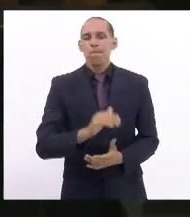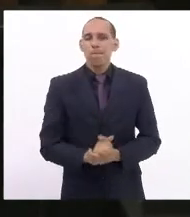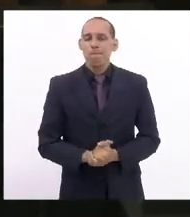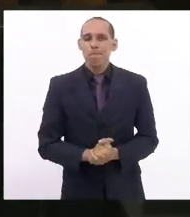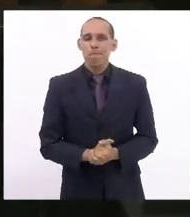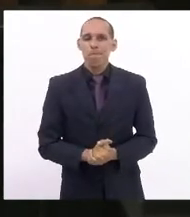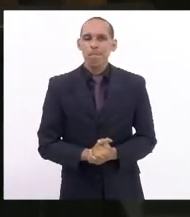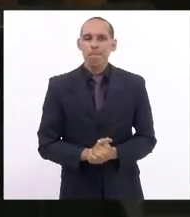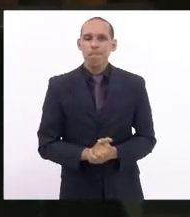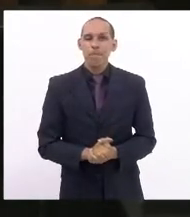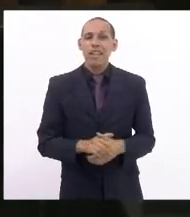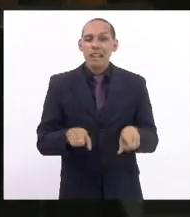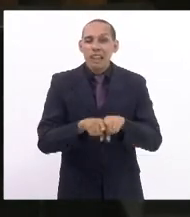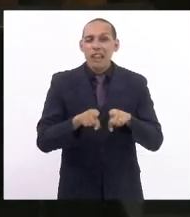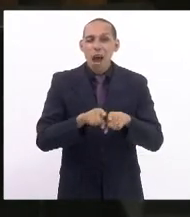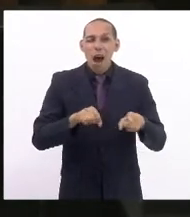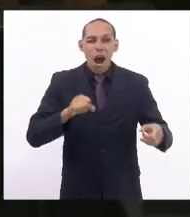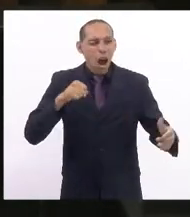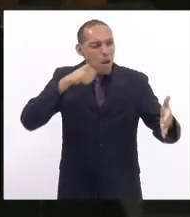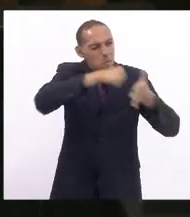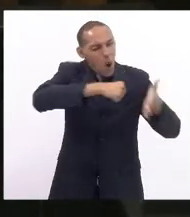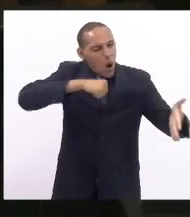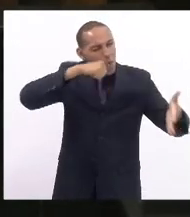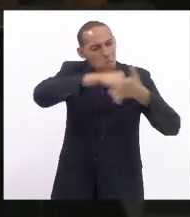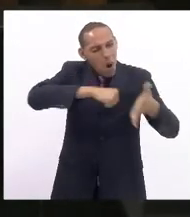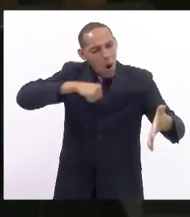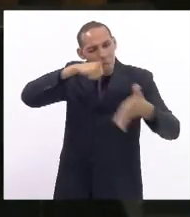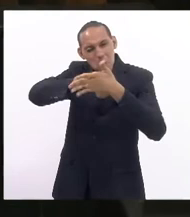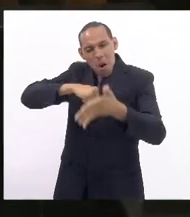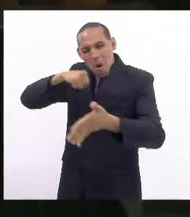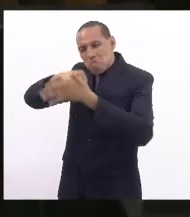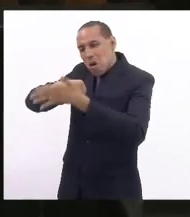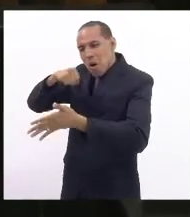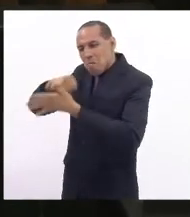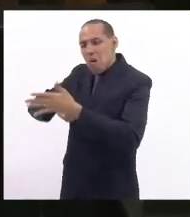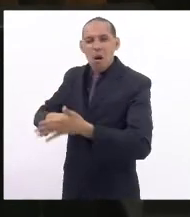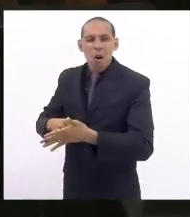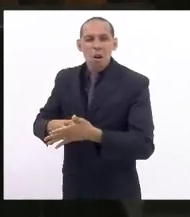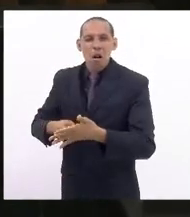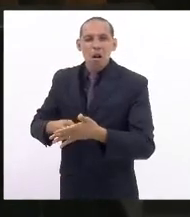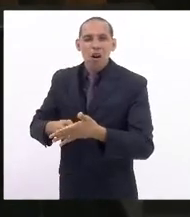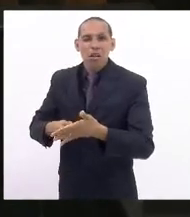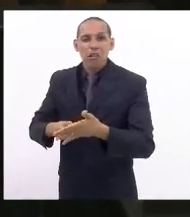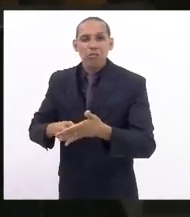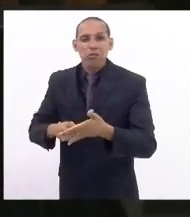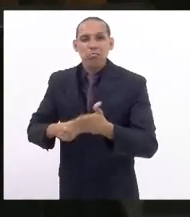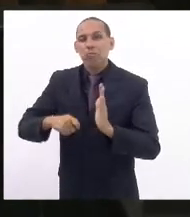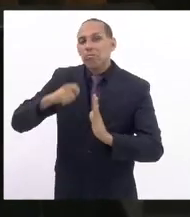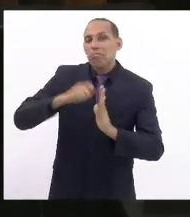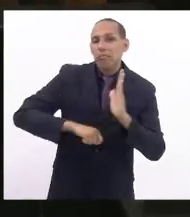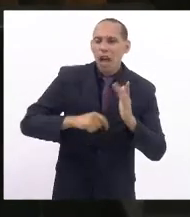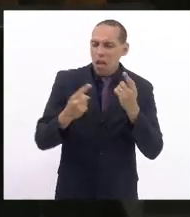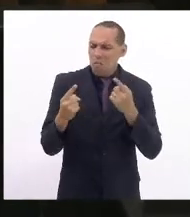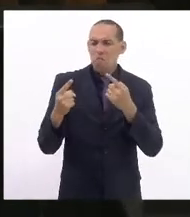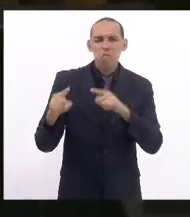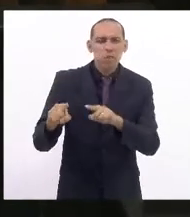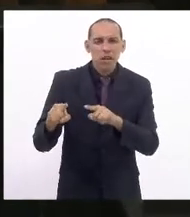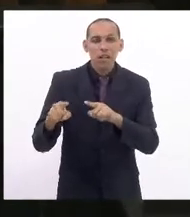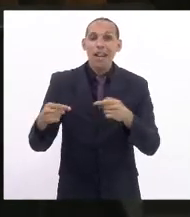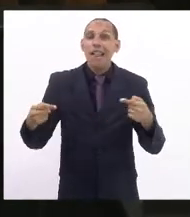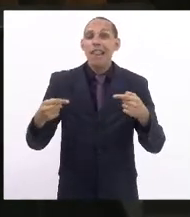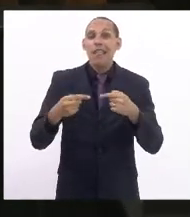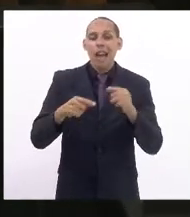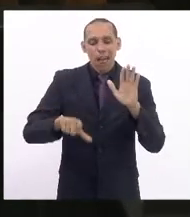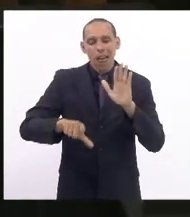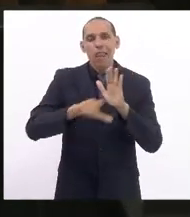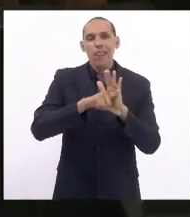agressões registradas pelas denúncias consoante à Lei Maria da